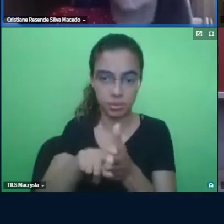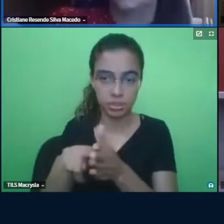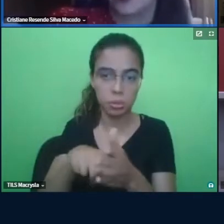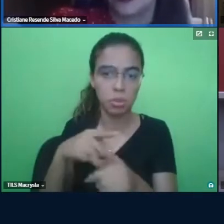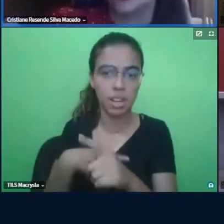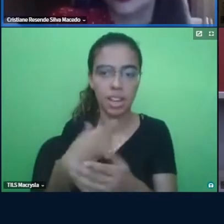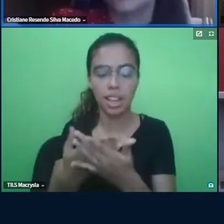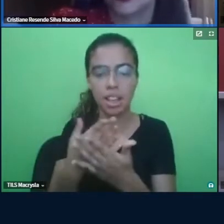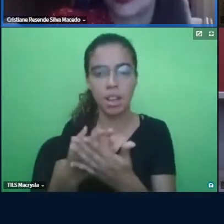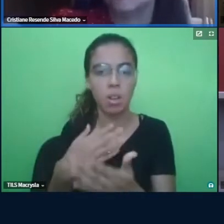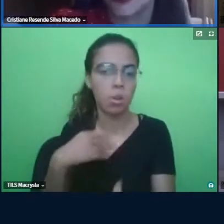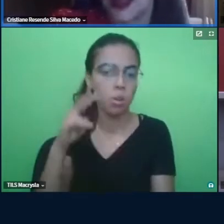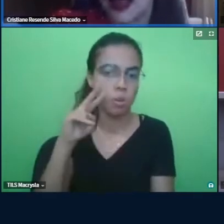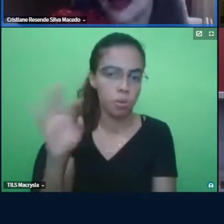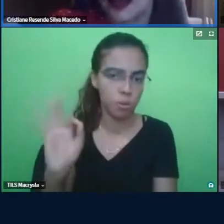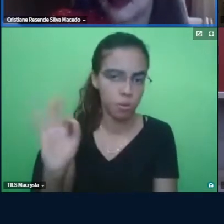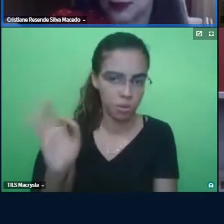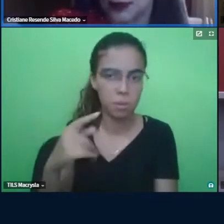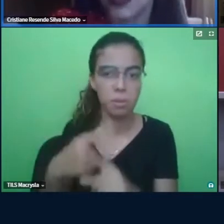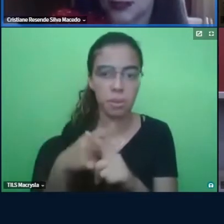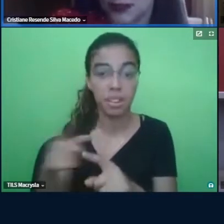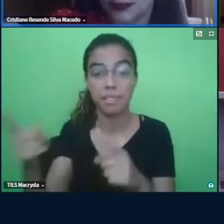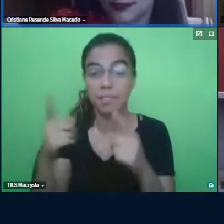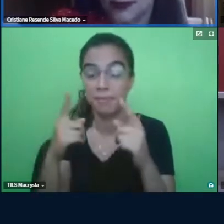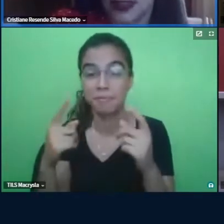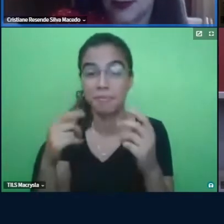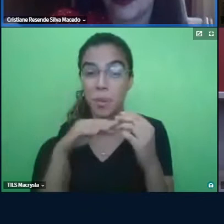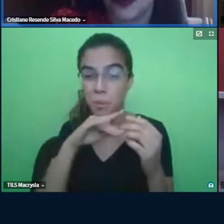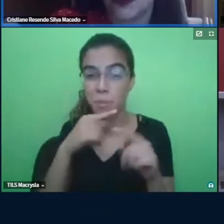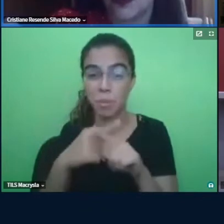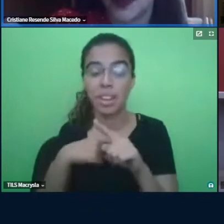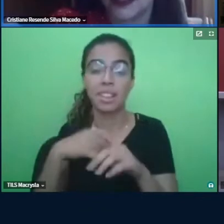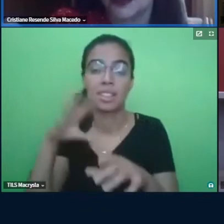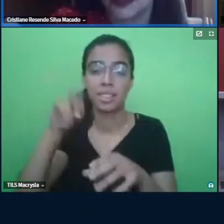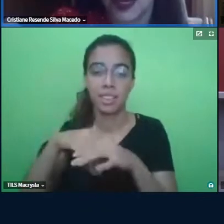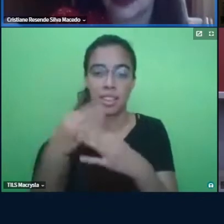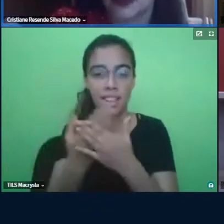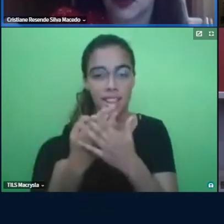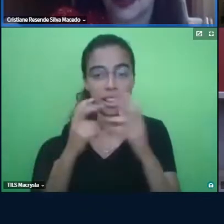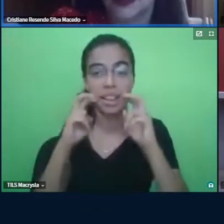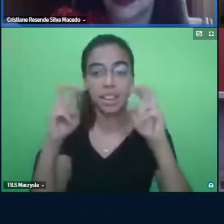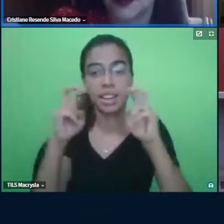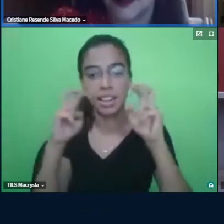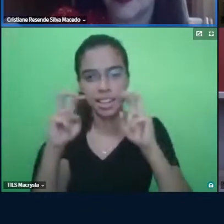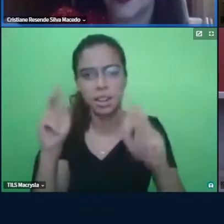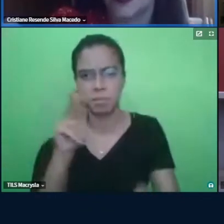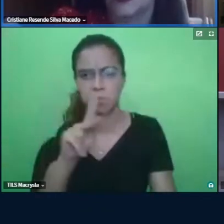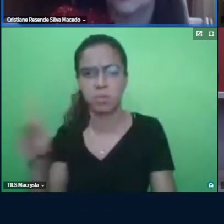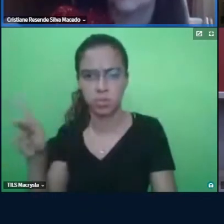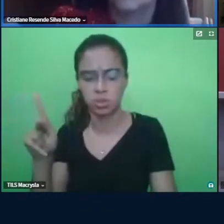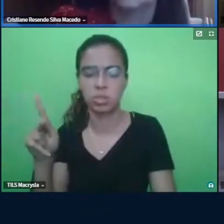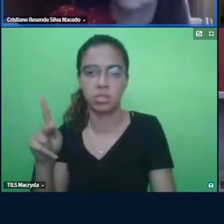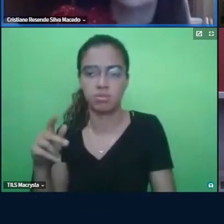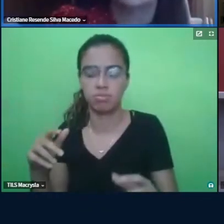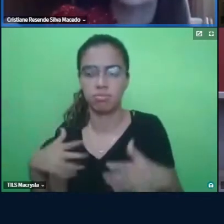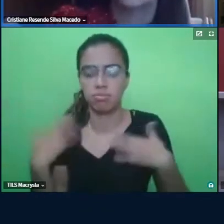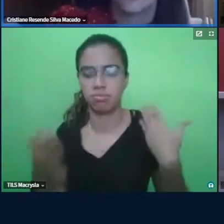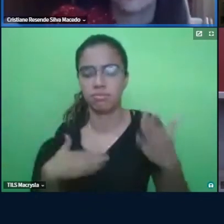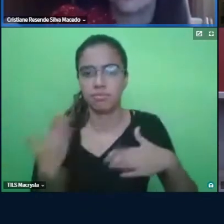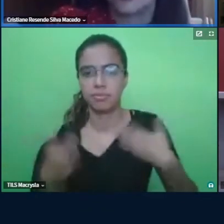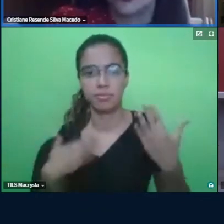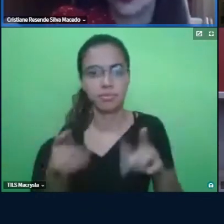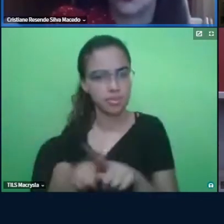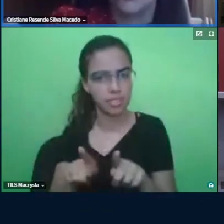ela teve uma crise feia de gritar na sala e tudo isso. E a professora ficou bem assustada, e os colegas também, né? Então,